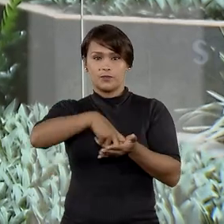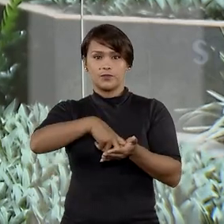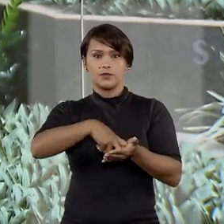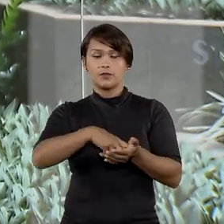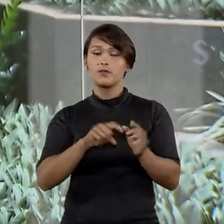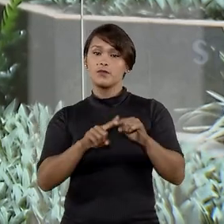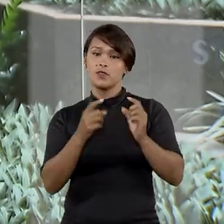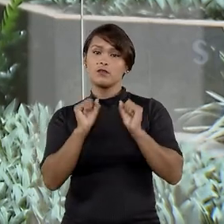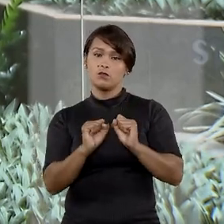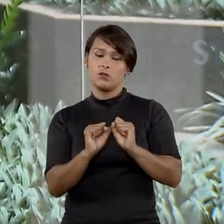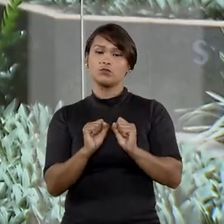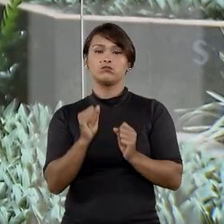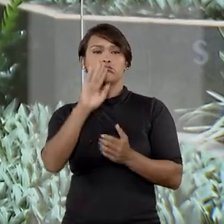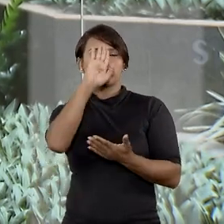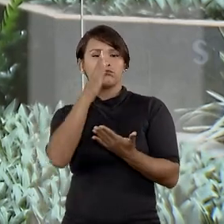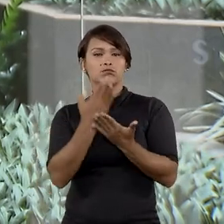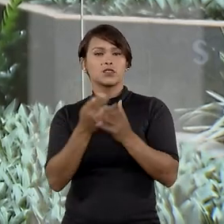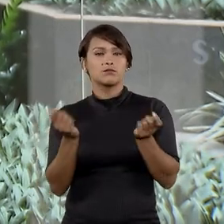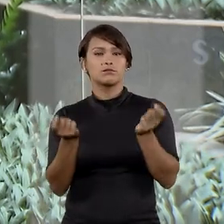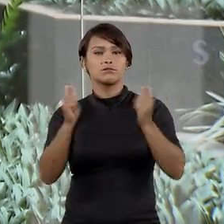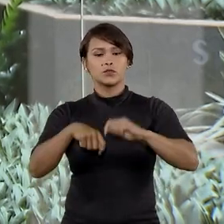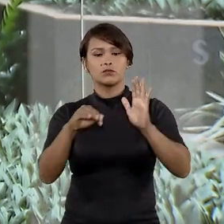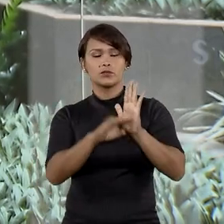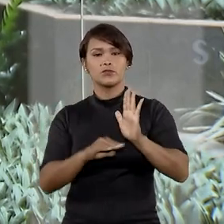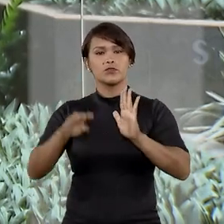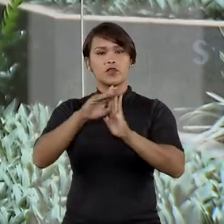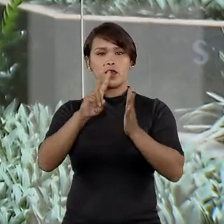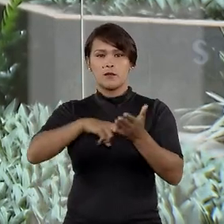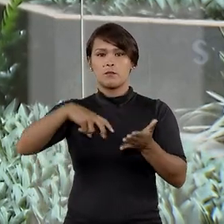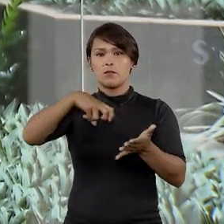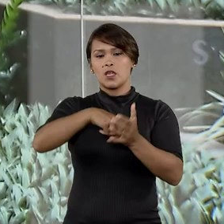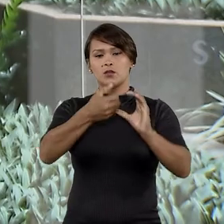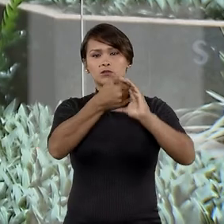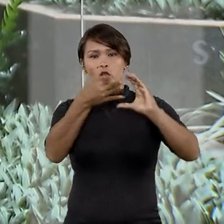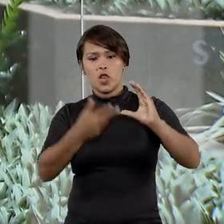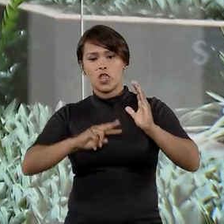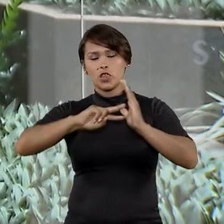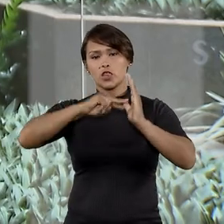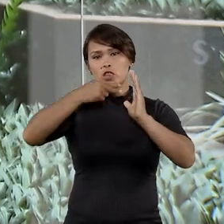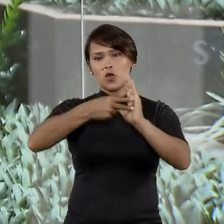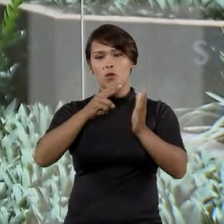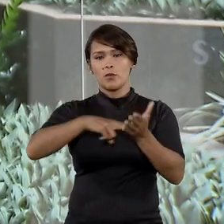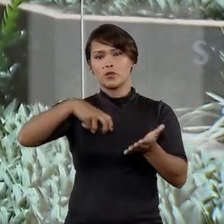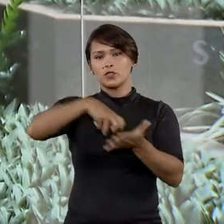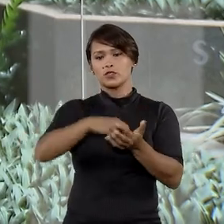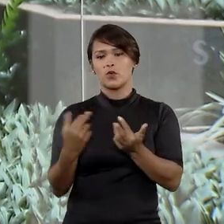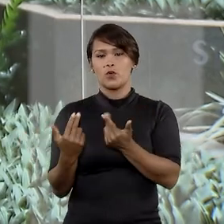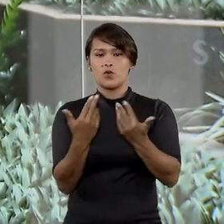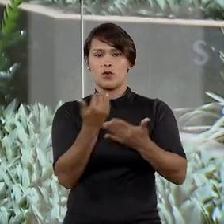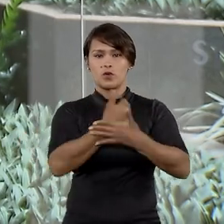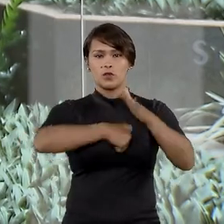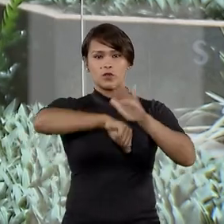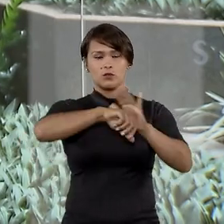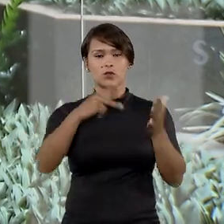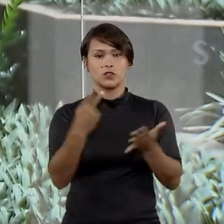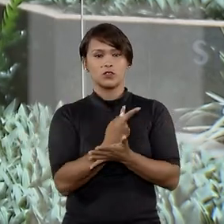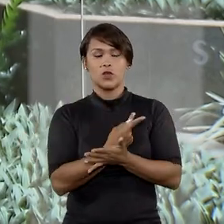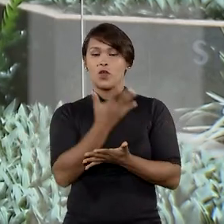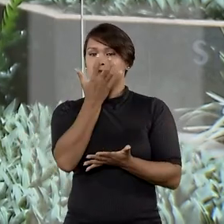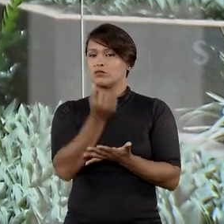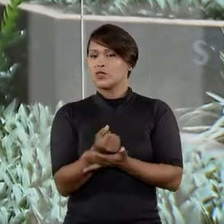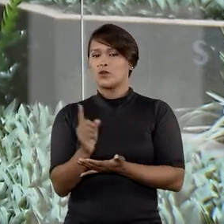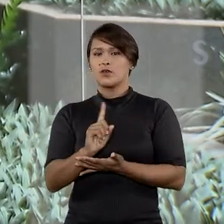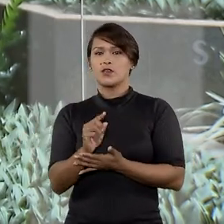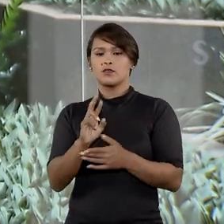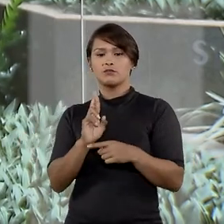penal, de modo que considerar essa condição para elevar a pena caracterizaria dupla punição pelo mesmo fato, o que não